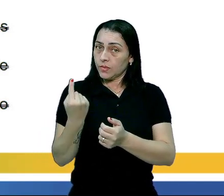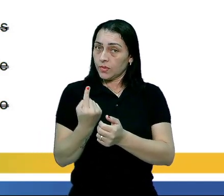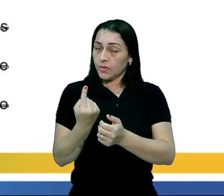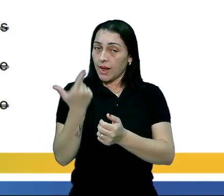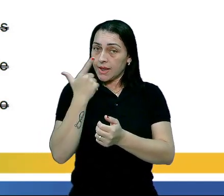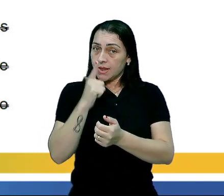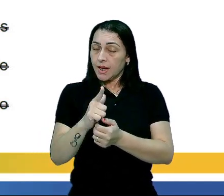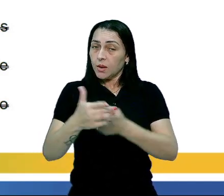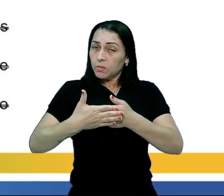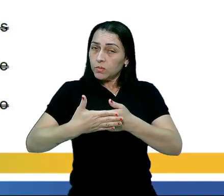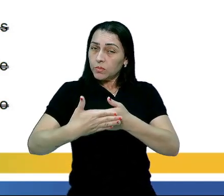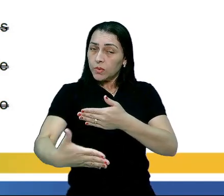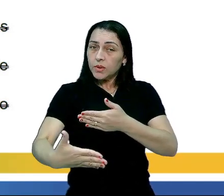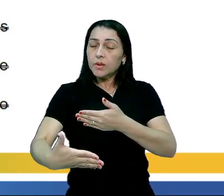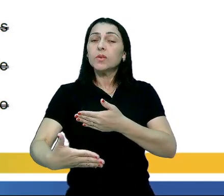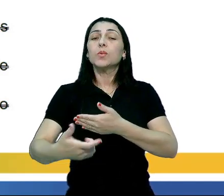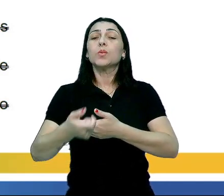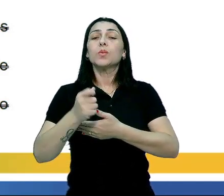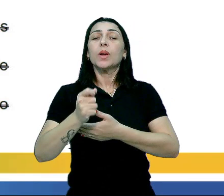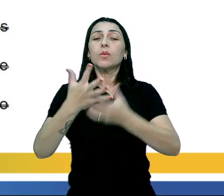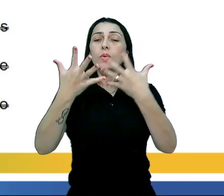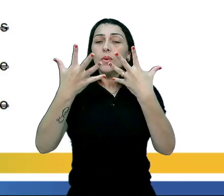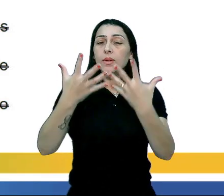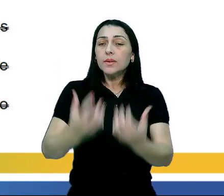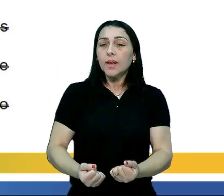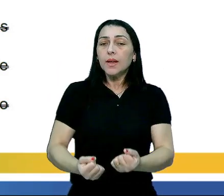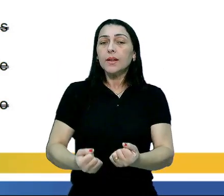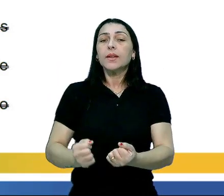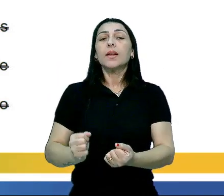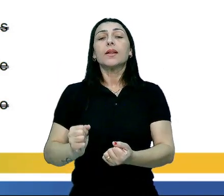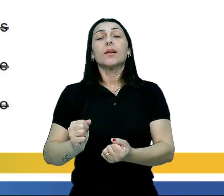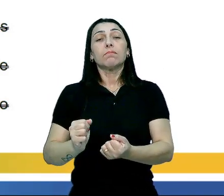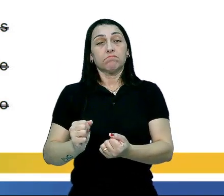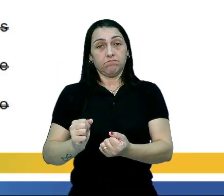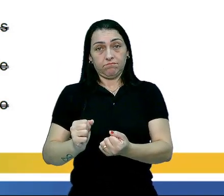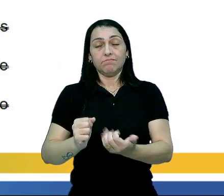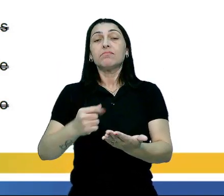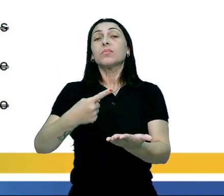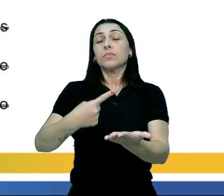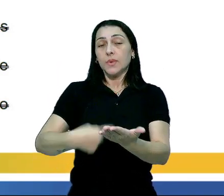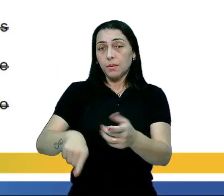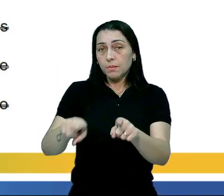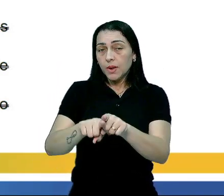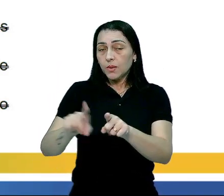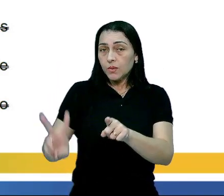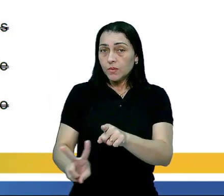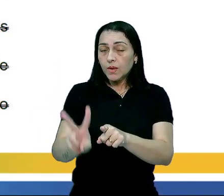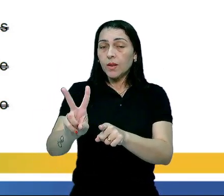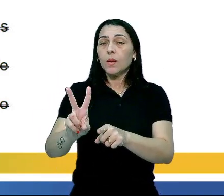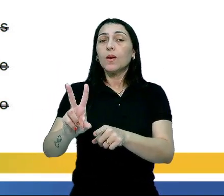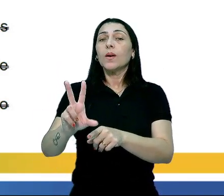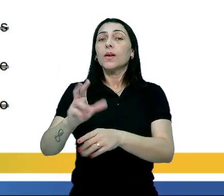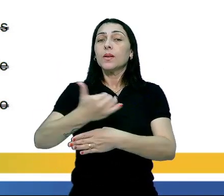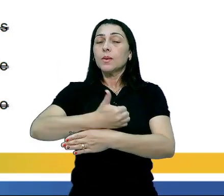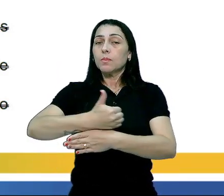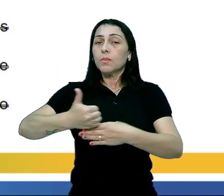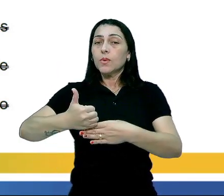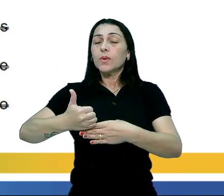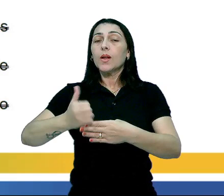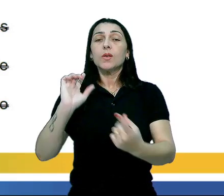tomadas a partir da relevância nos meios adotados e nos valores morais